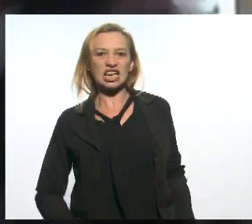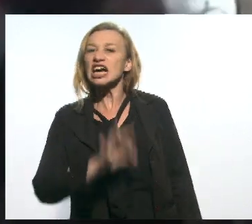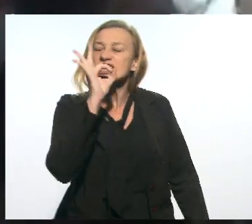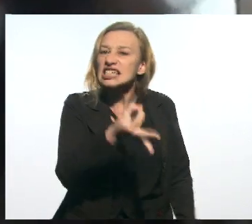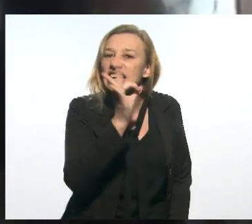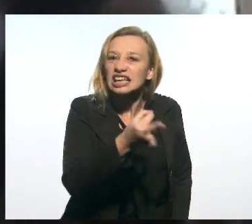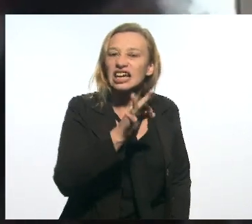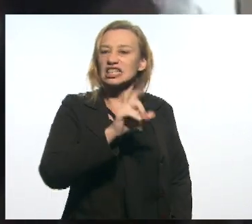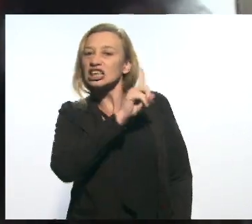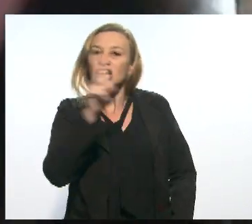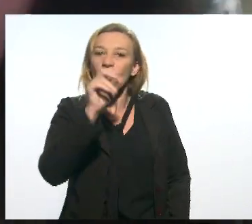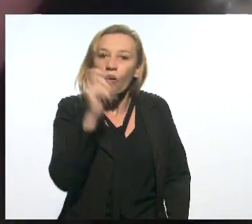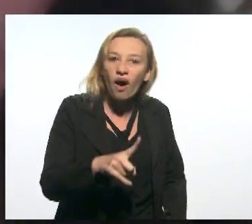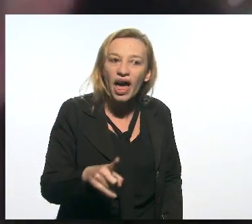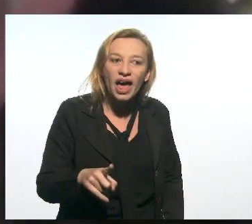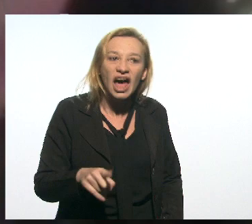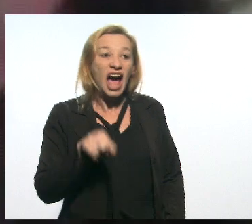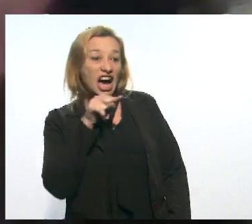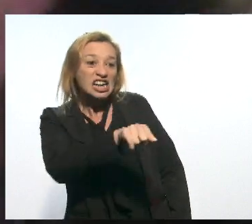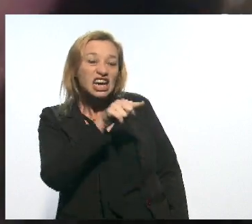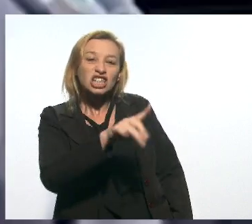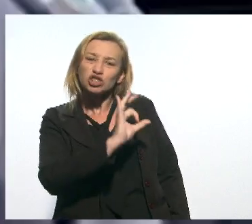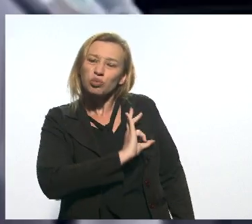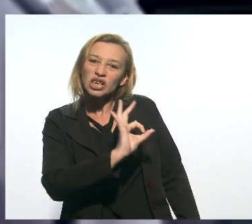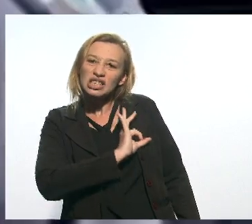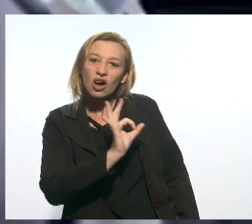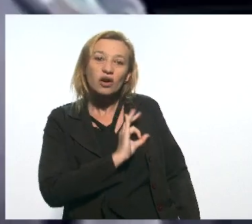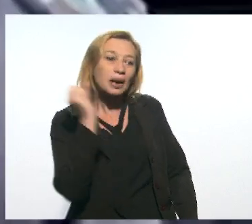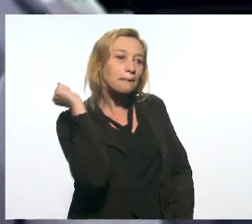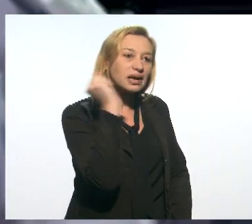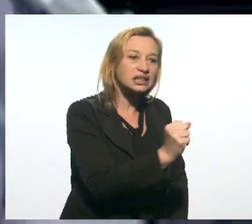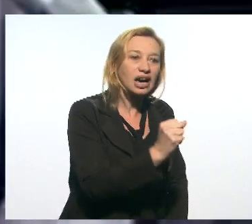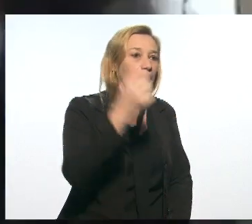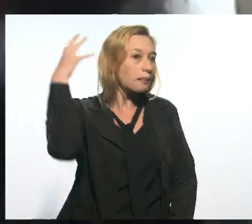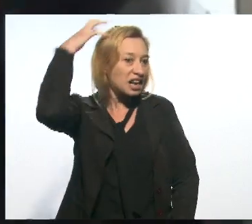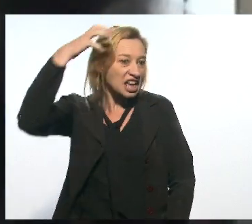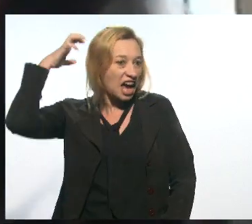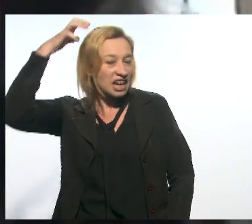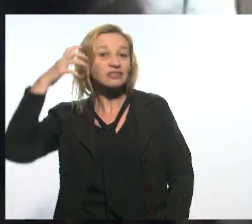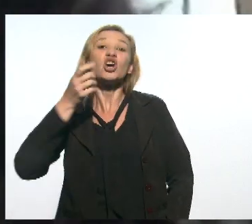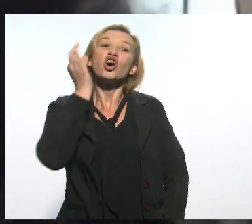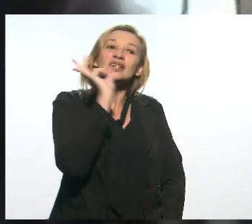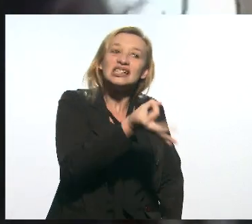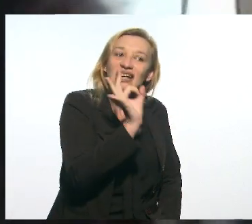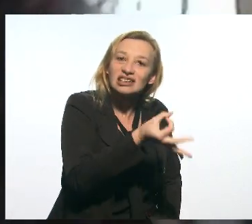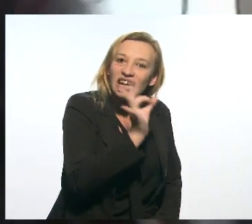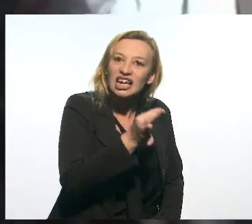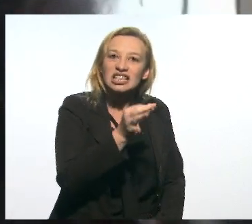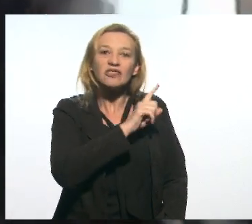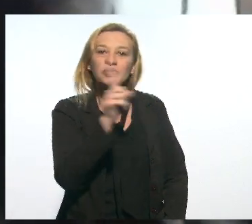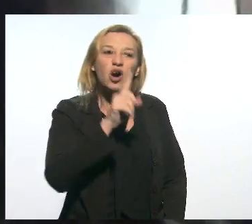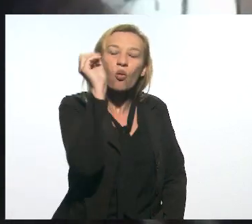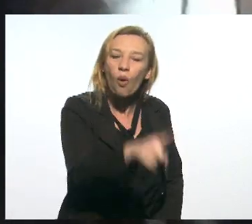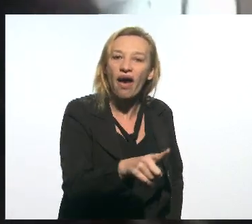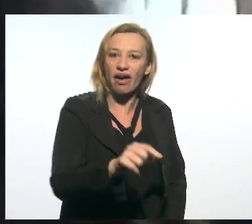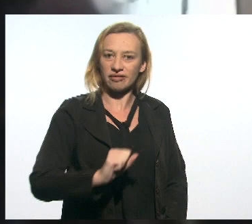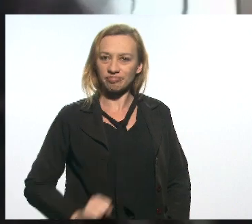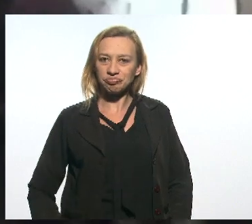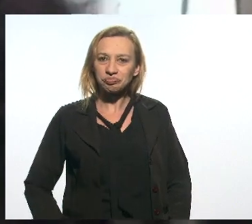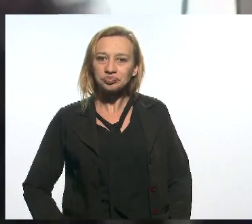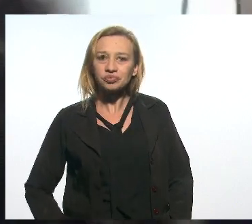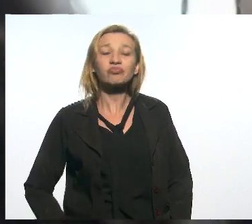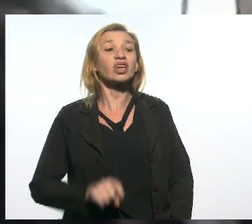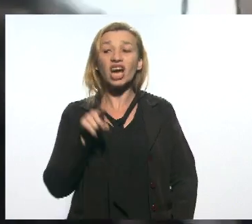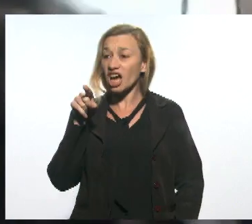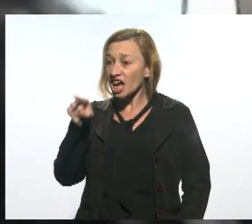certeza não são aqueles policiais que mataram Marielle Franco. Com certeza esses nós queremos